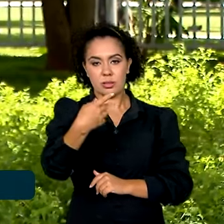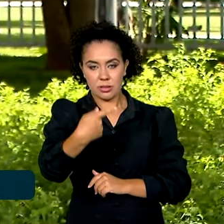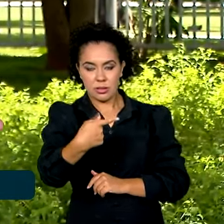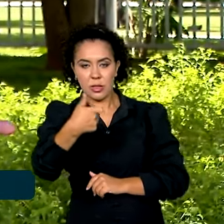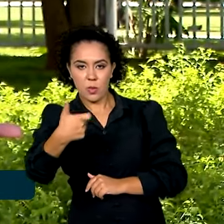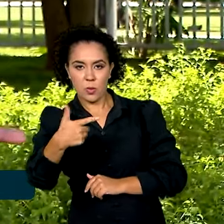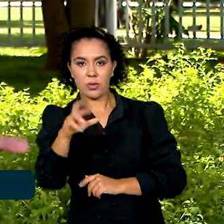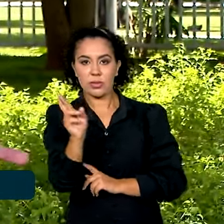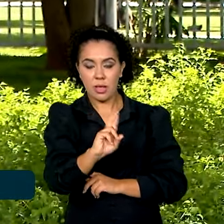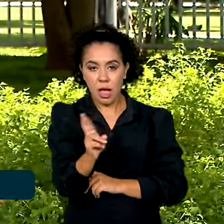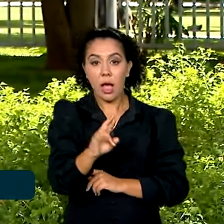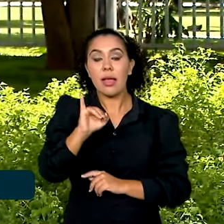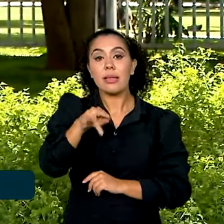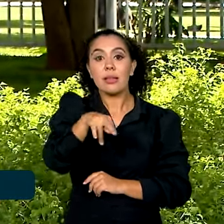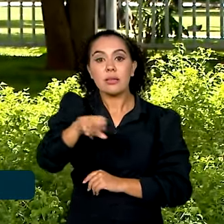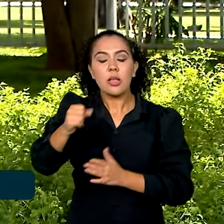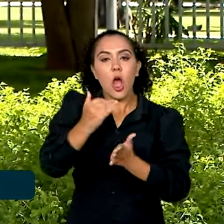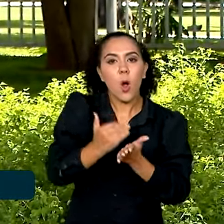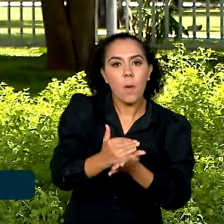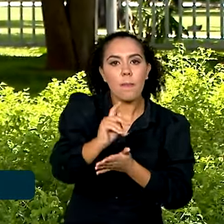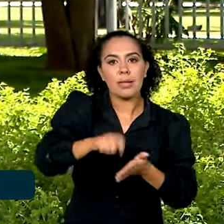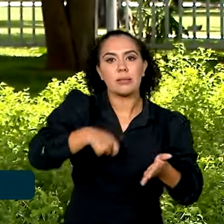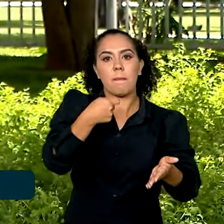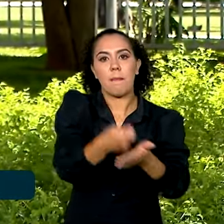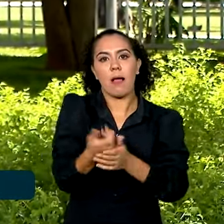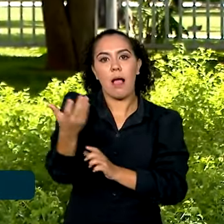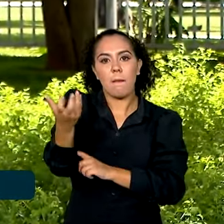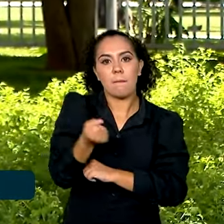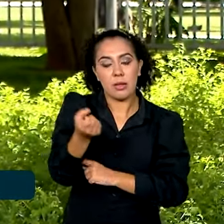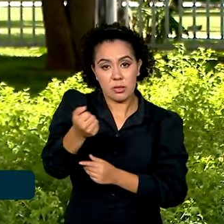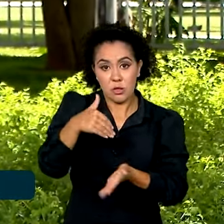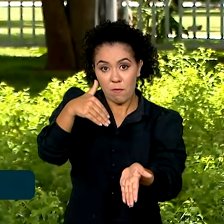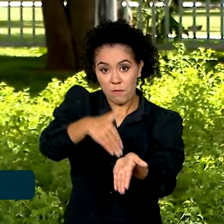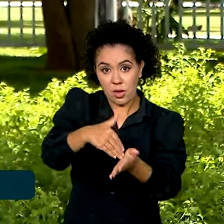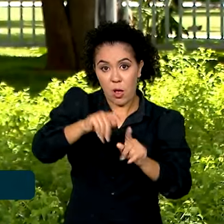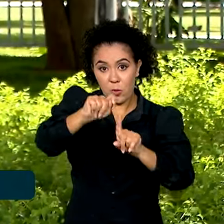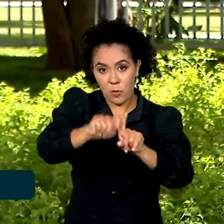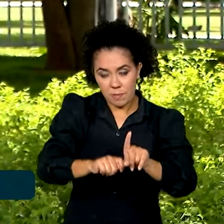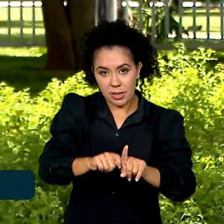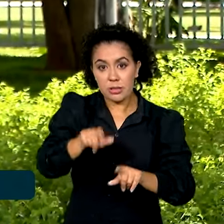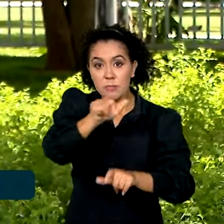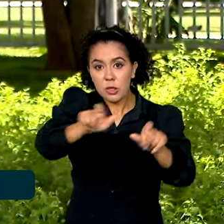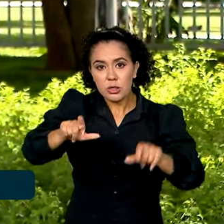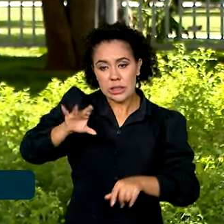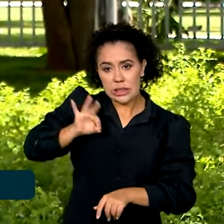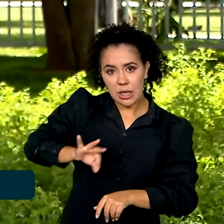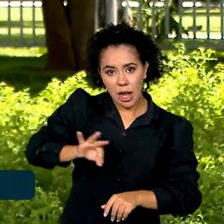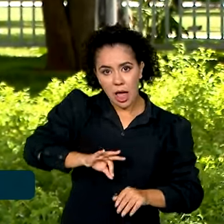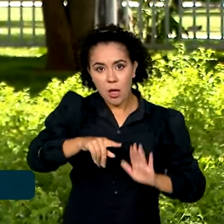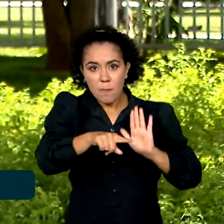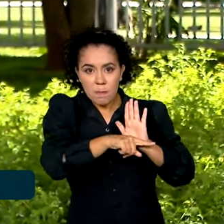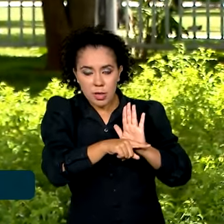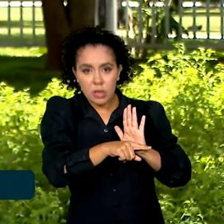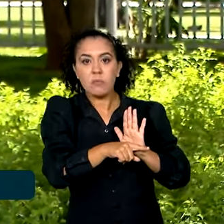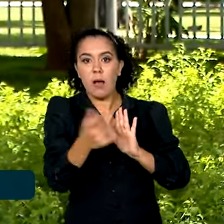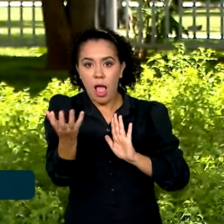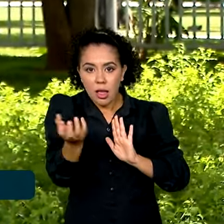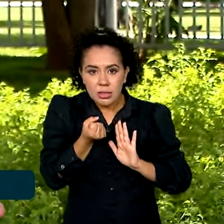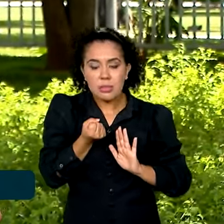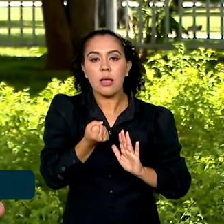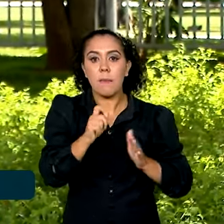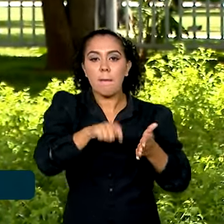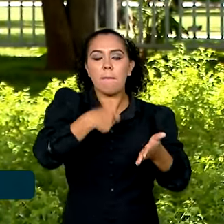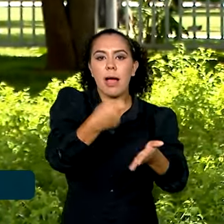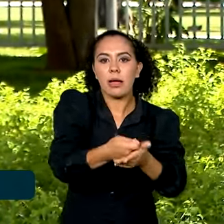vai começar a pagar os benefícios de janeiro no fim do mês. Para quem ganha um salário mínimo, o pagamento da aposentadoria,